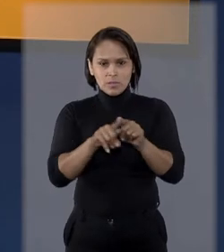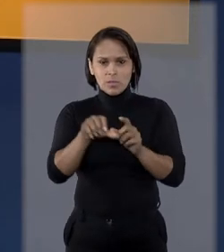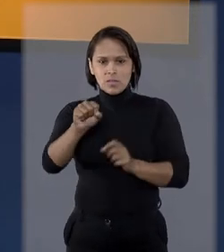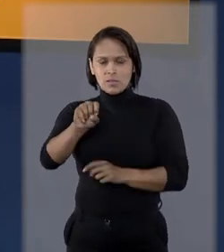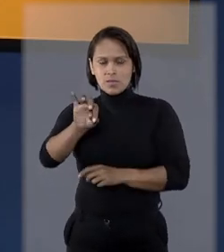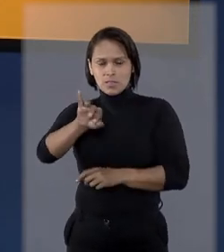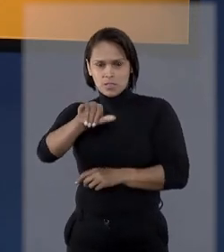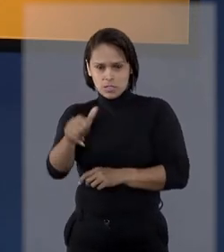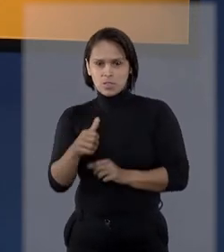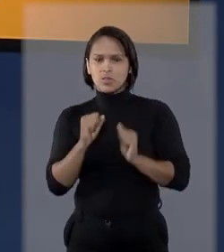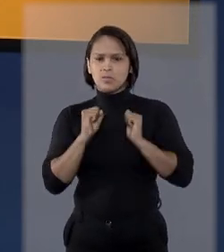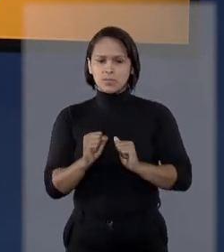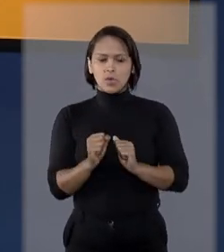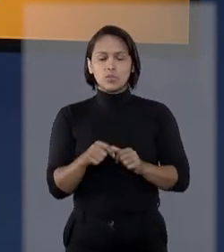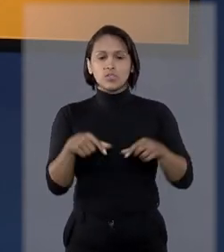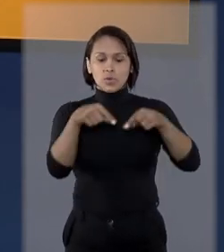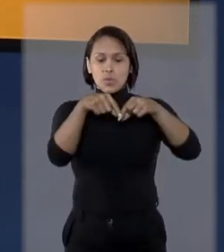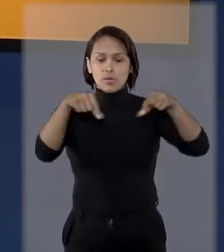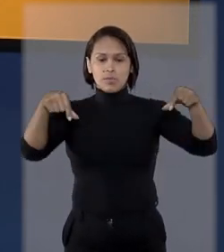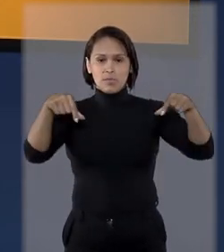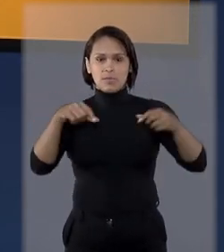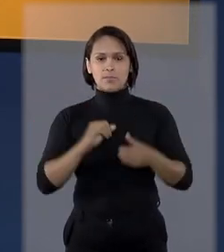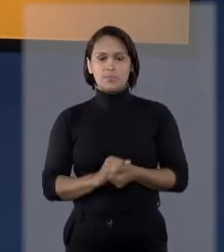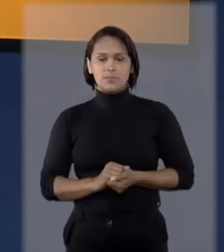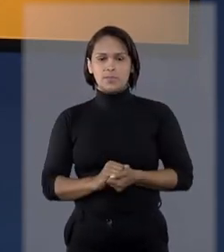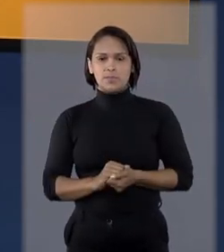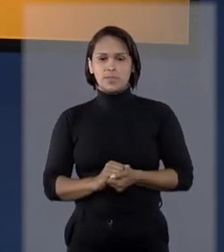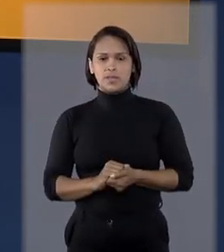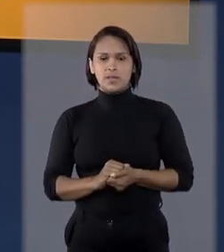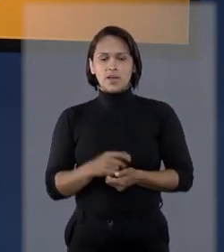pelo e-mail que está aparecendo aqui na tela.